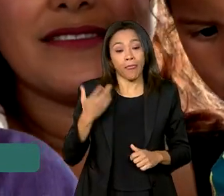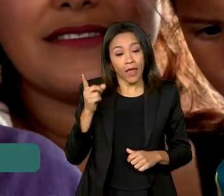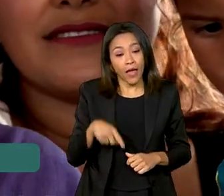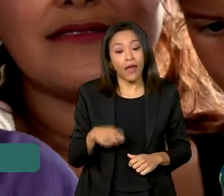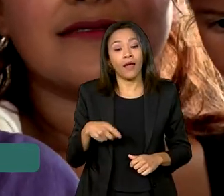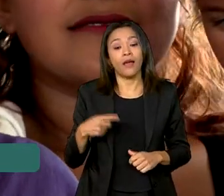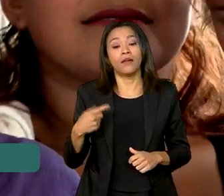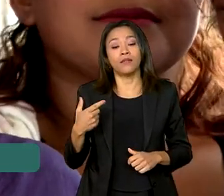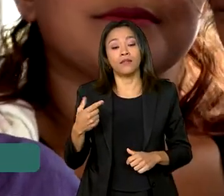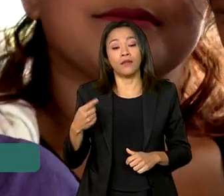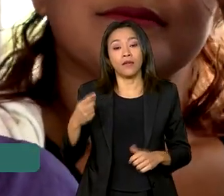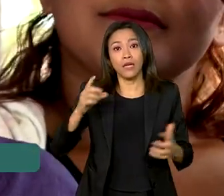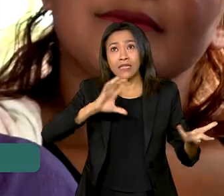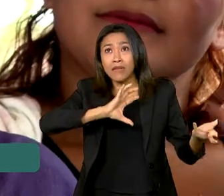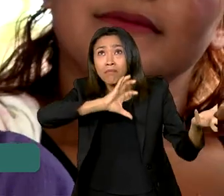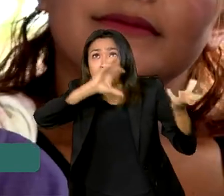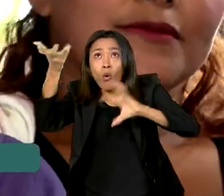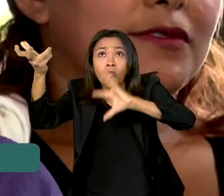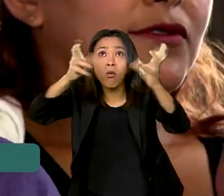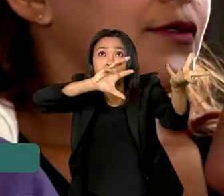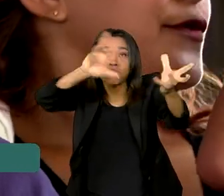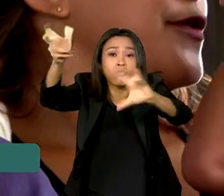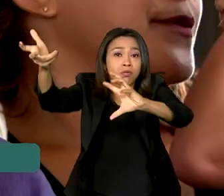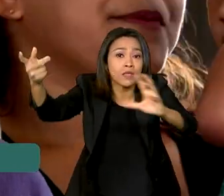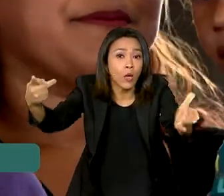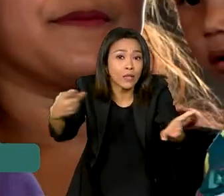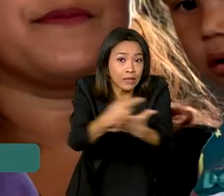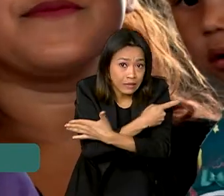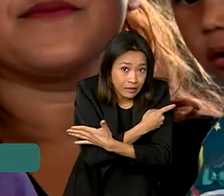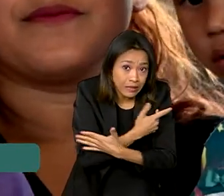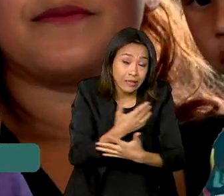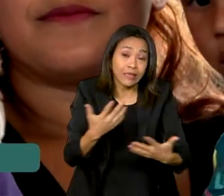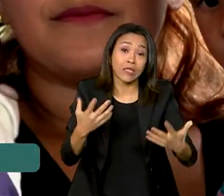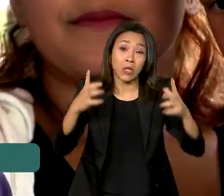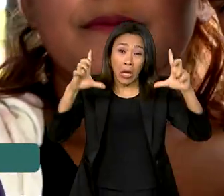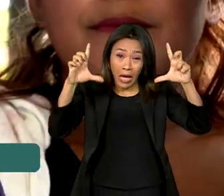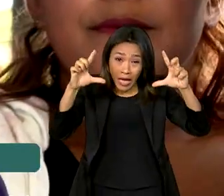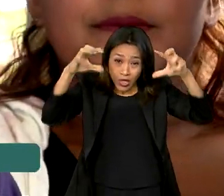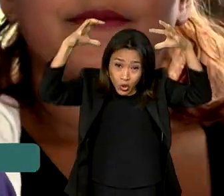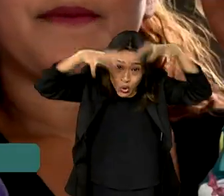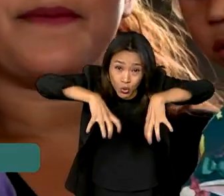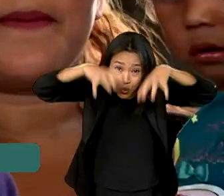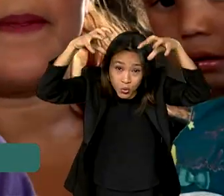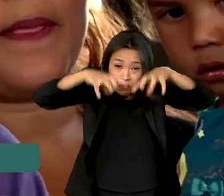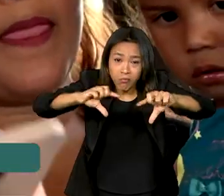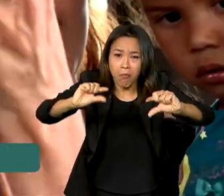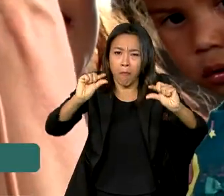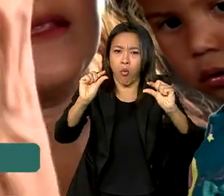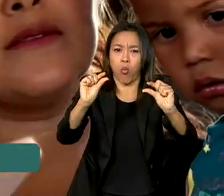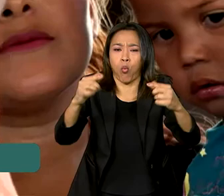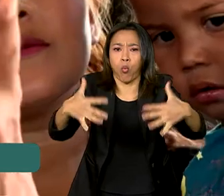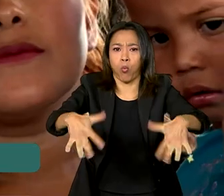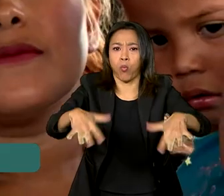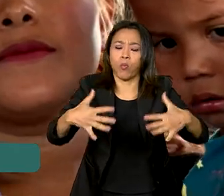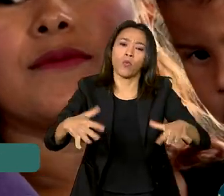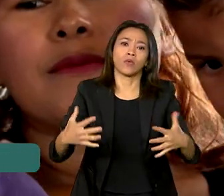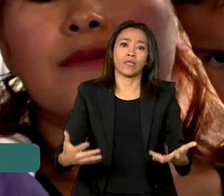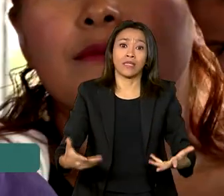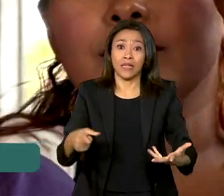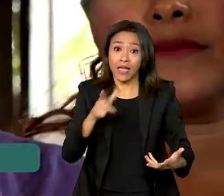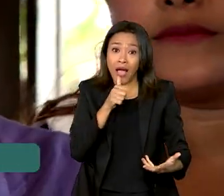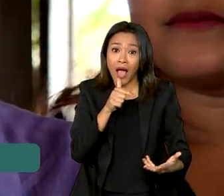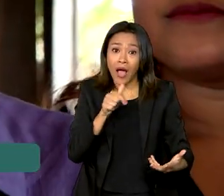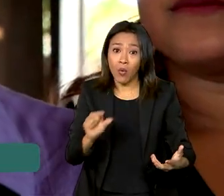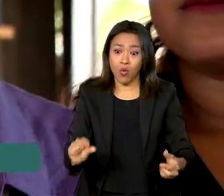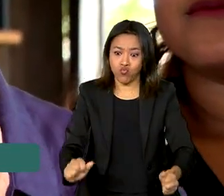duplo. A mudança do clima, baixa a quantidade de chuva e muita evapotranspiração da